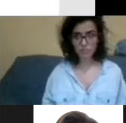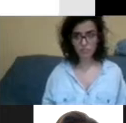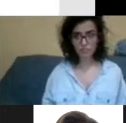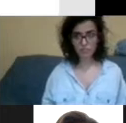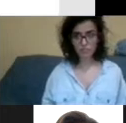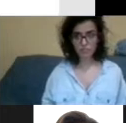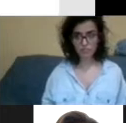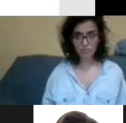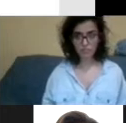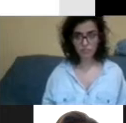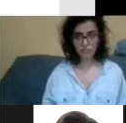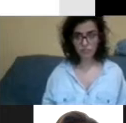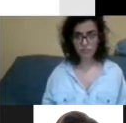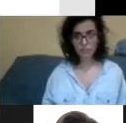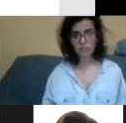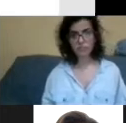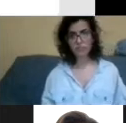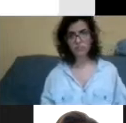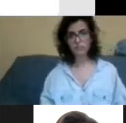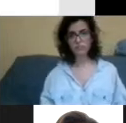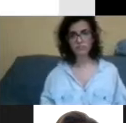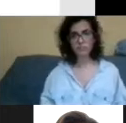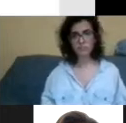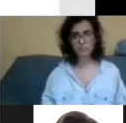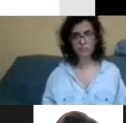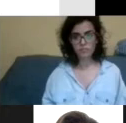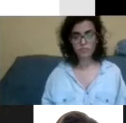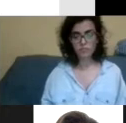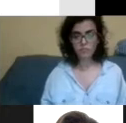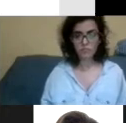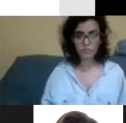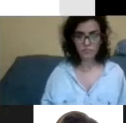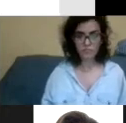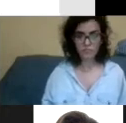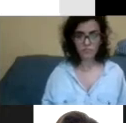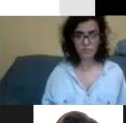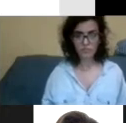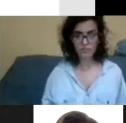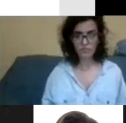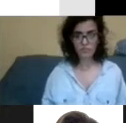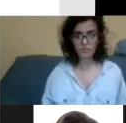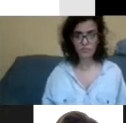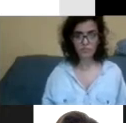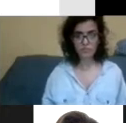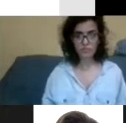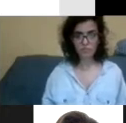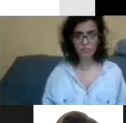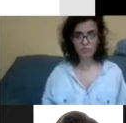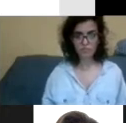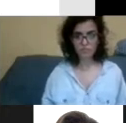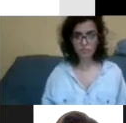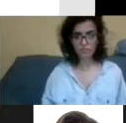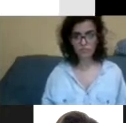observado que tem pessoas de todas as cores, pessoas com deficiência, sem deficiência, pessoas de várias faixas etárias.